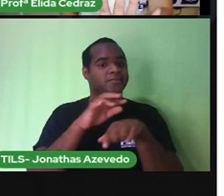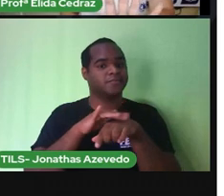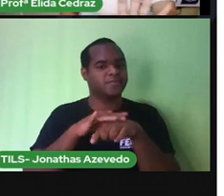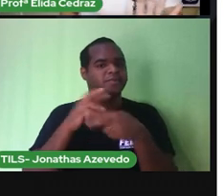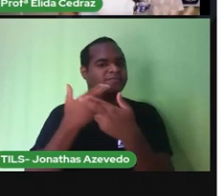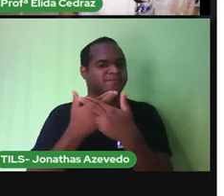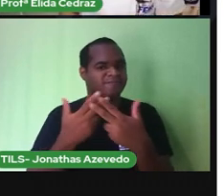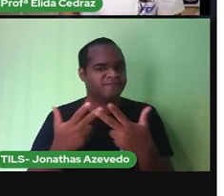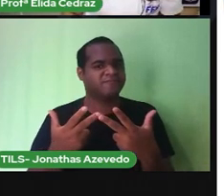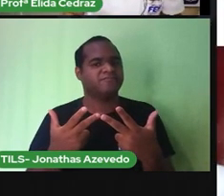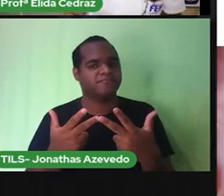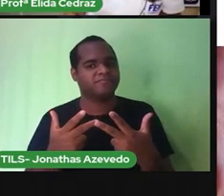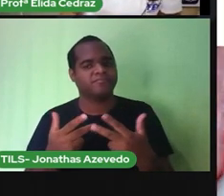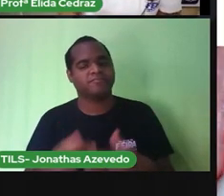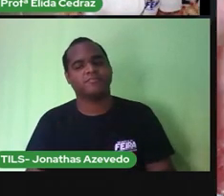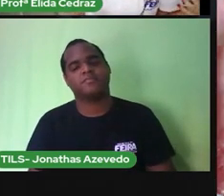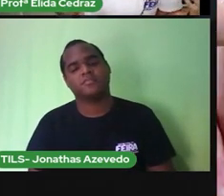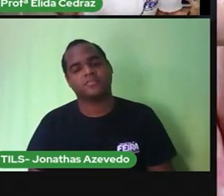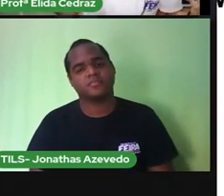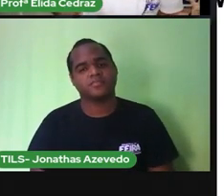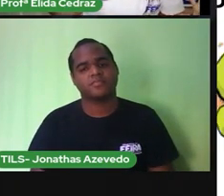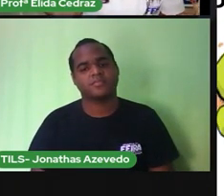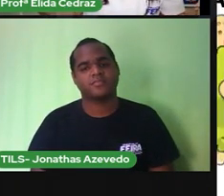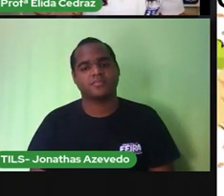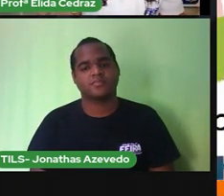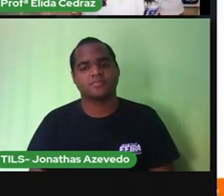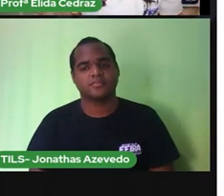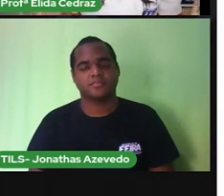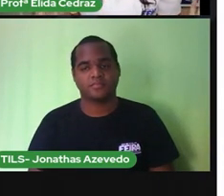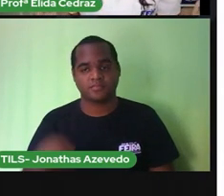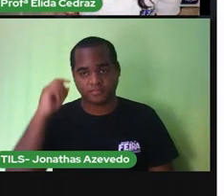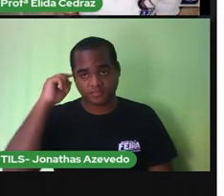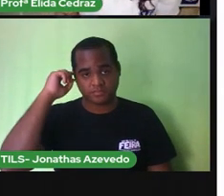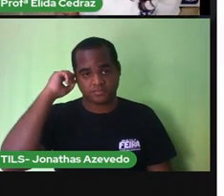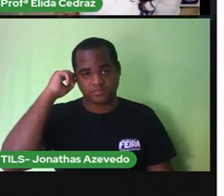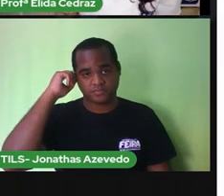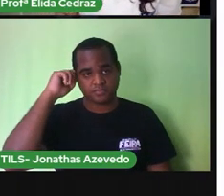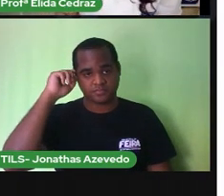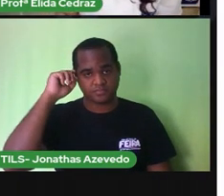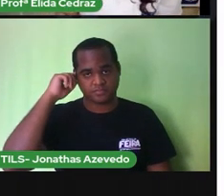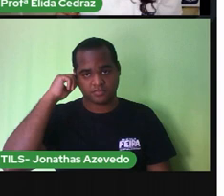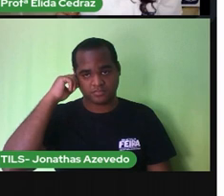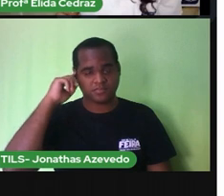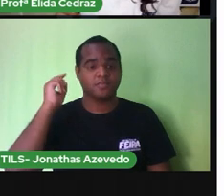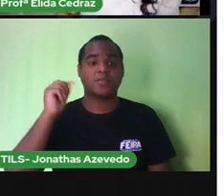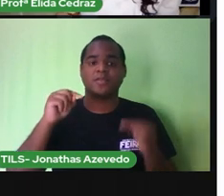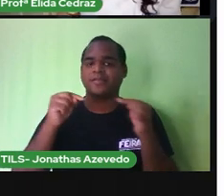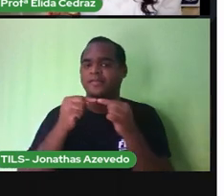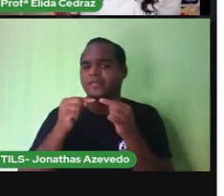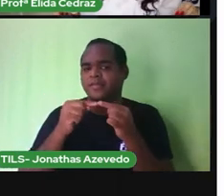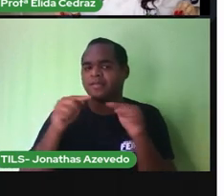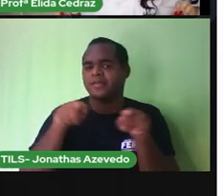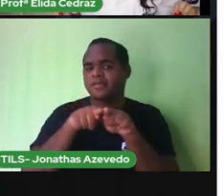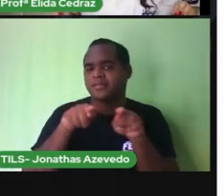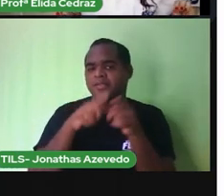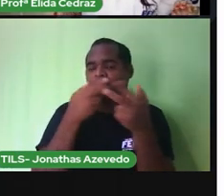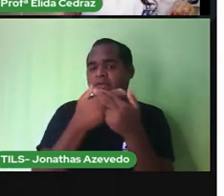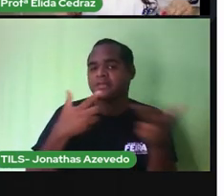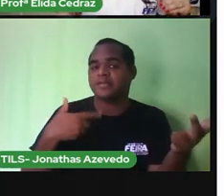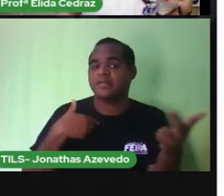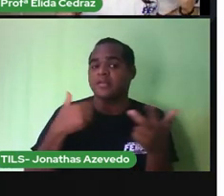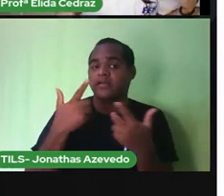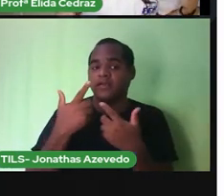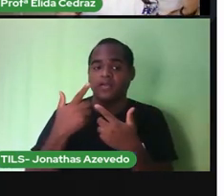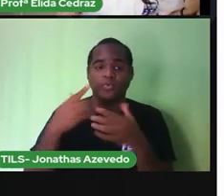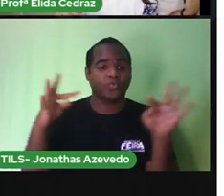tá bem e temos também a higiene coletiva a higiene coletiva